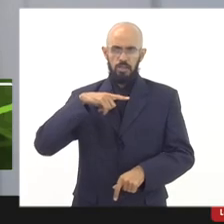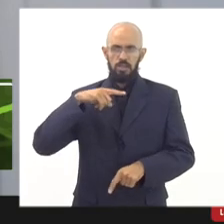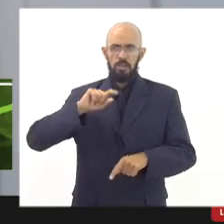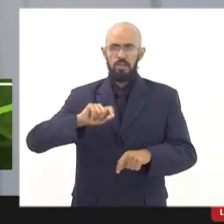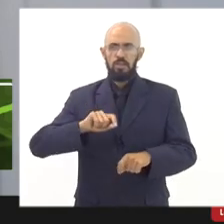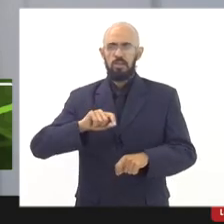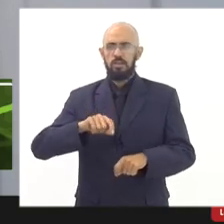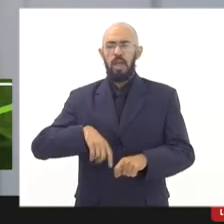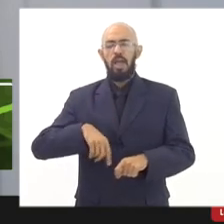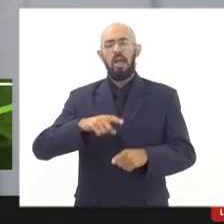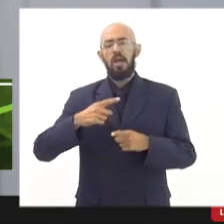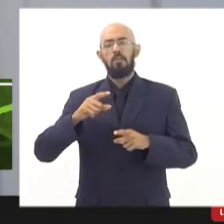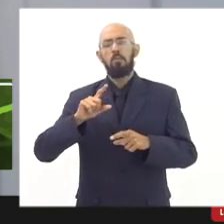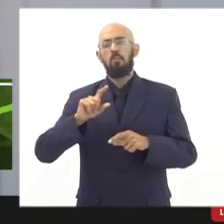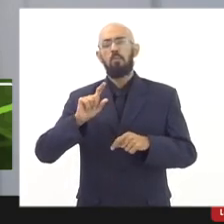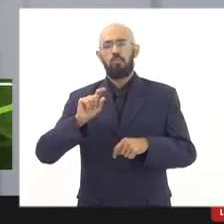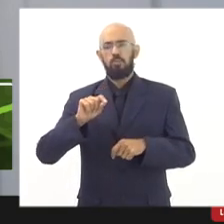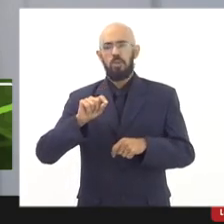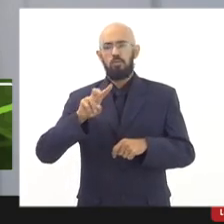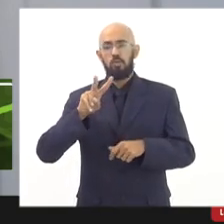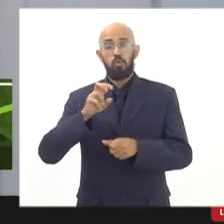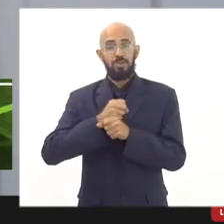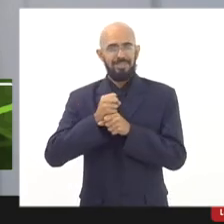dois anos sem aulas